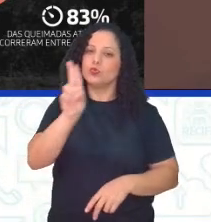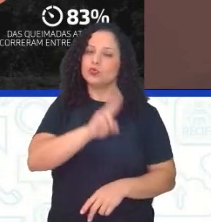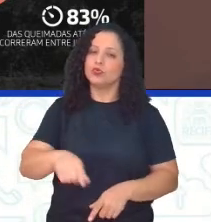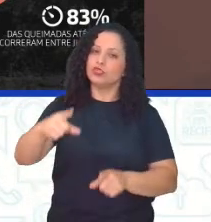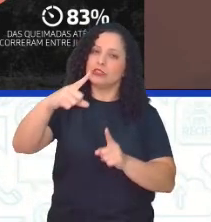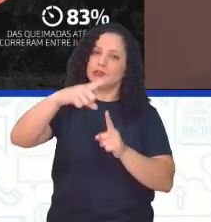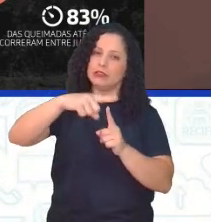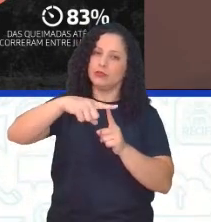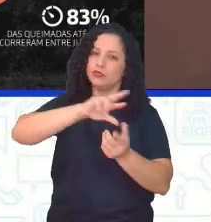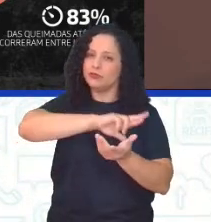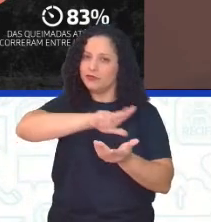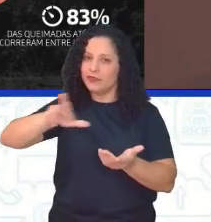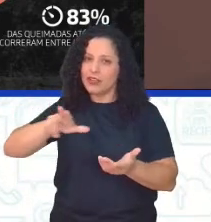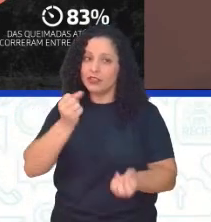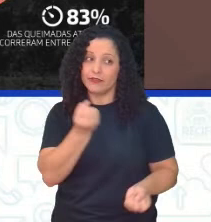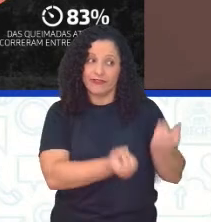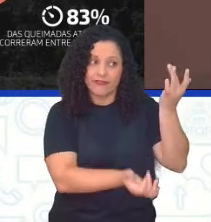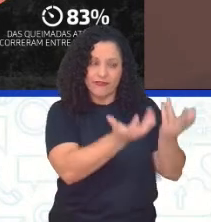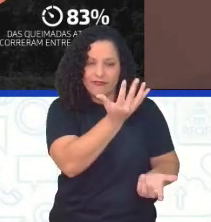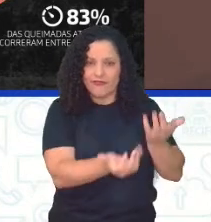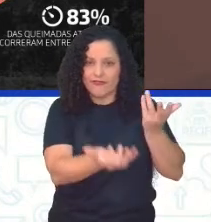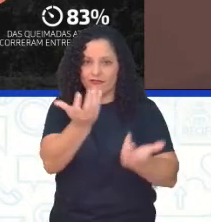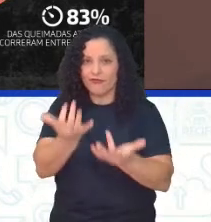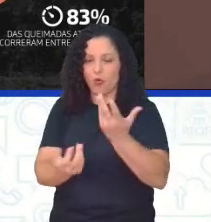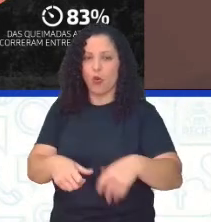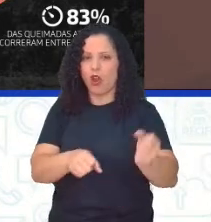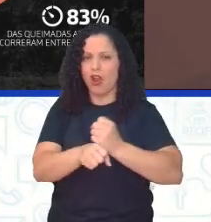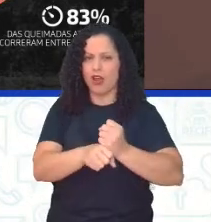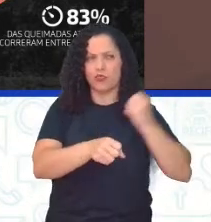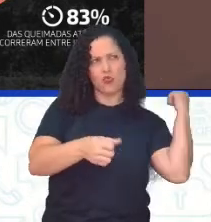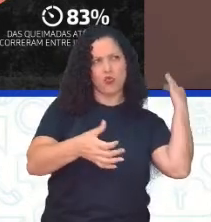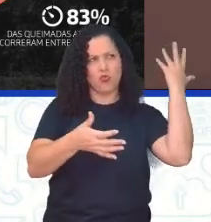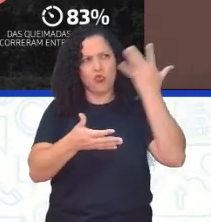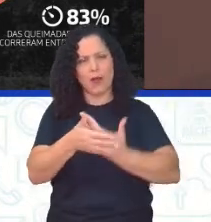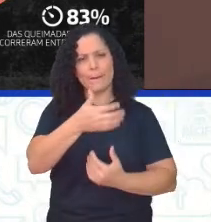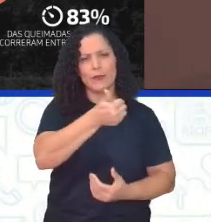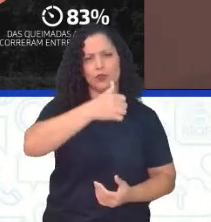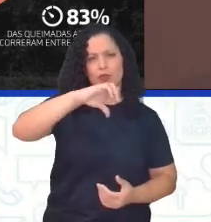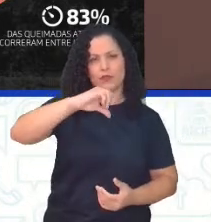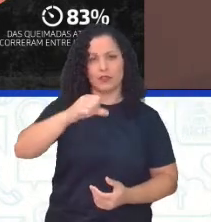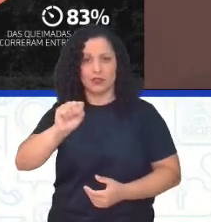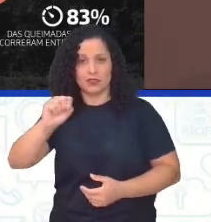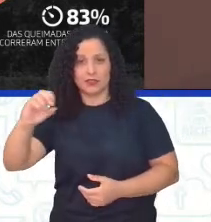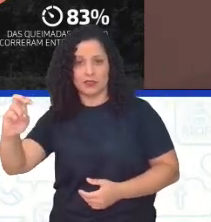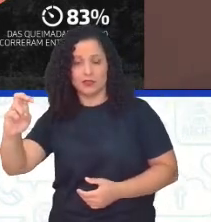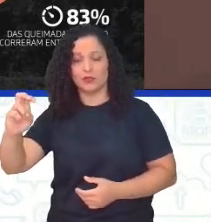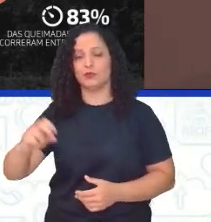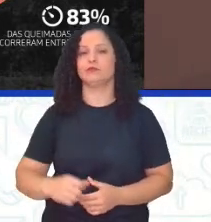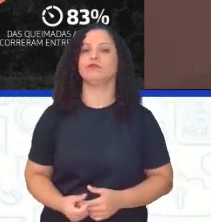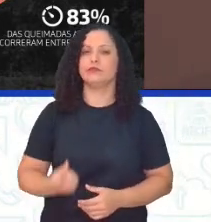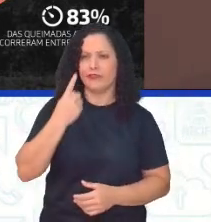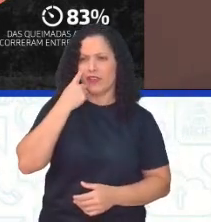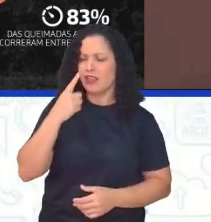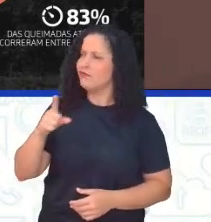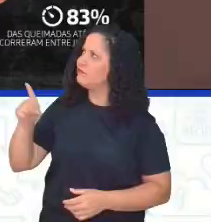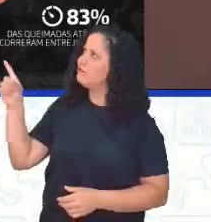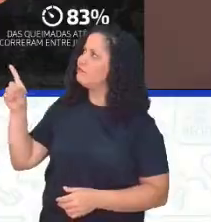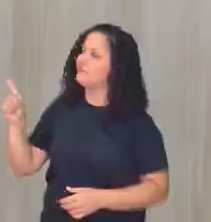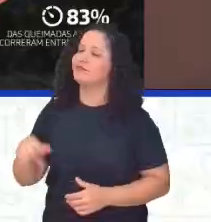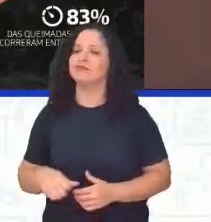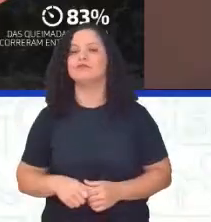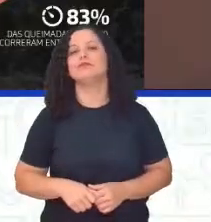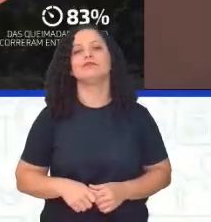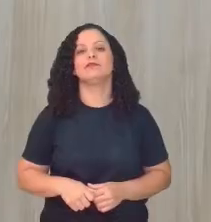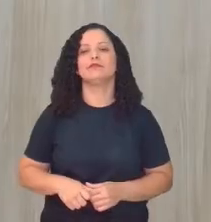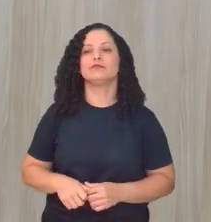usa? Para que se faz essas queimadas? Isso desde 1985, tá? E aí, ó, se a gente observar aqui... Volta para mim aqui, por favor,